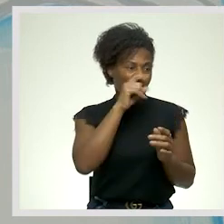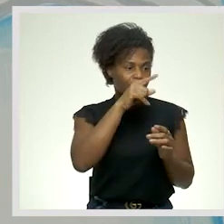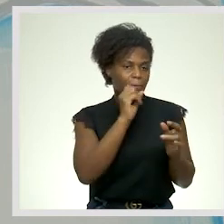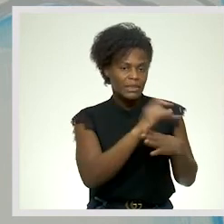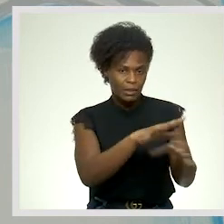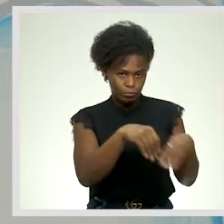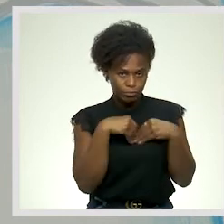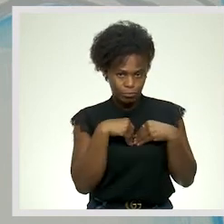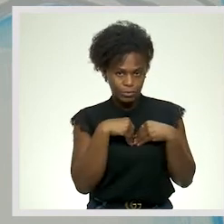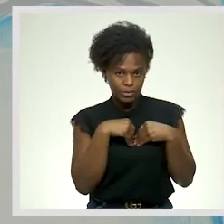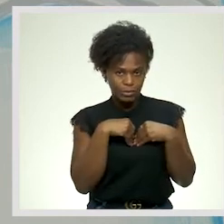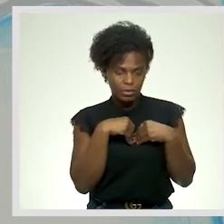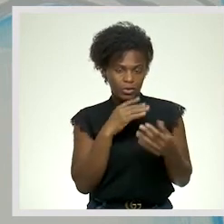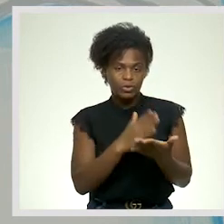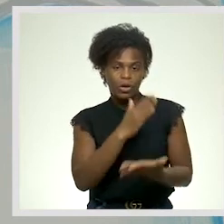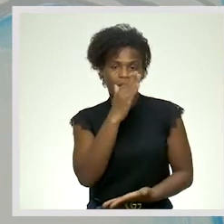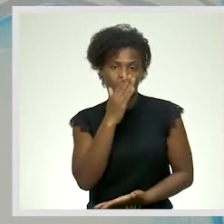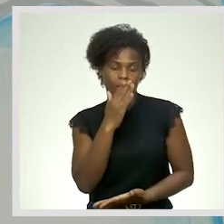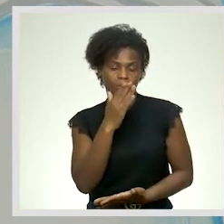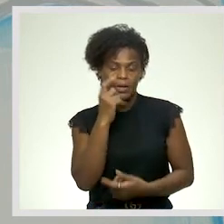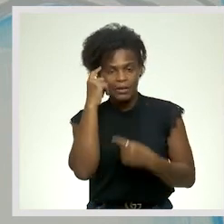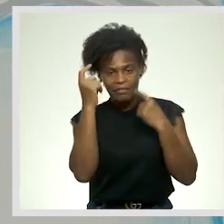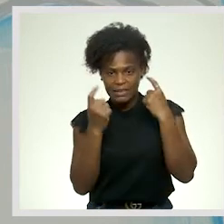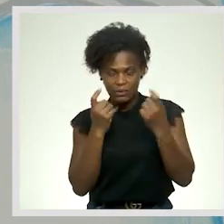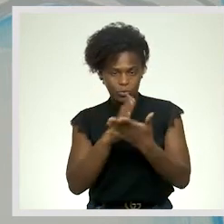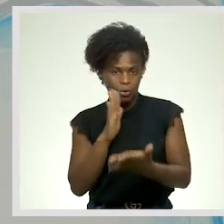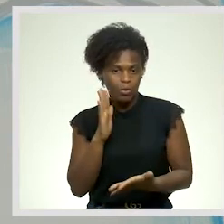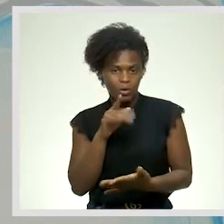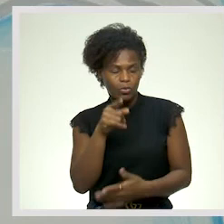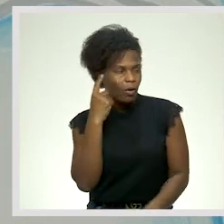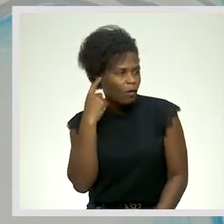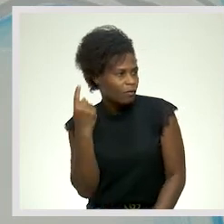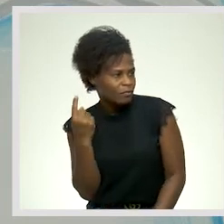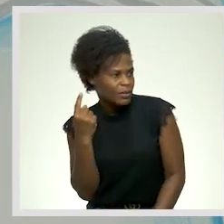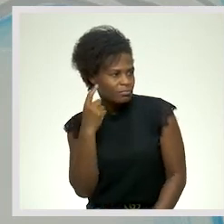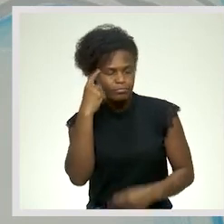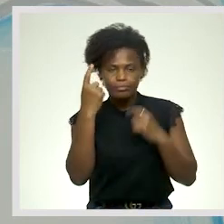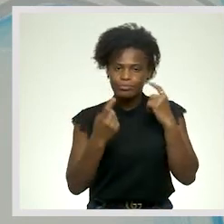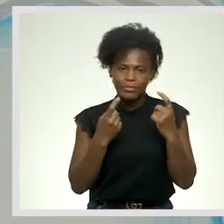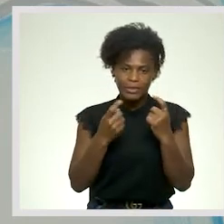Apenas uma reflexão. Você ouve e reflete.